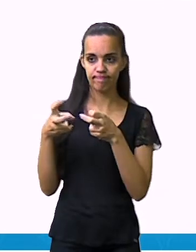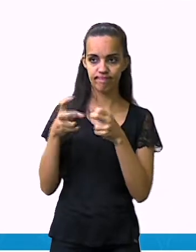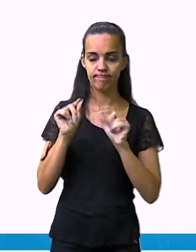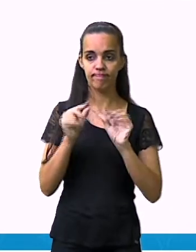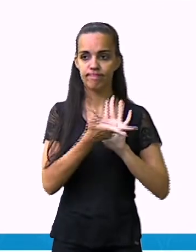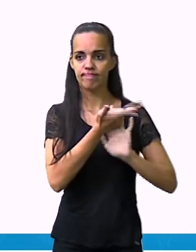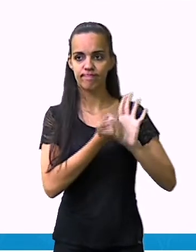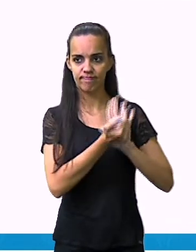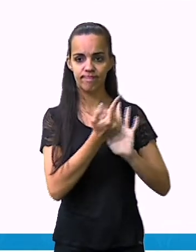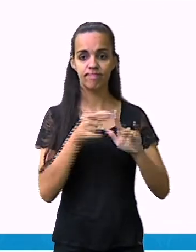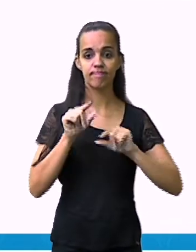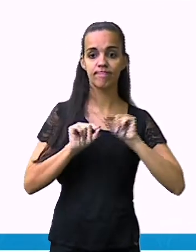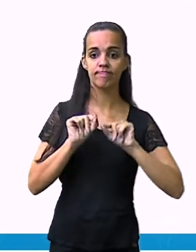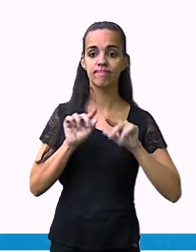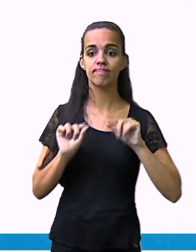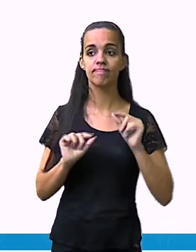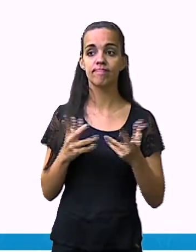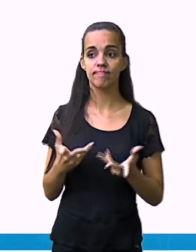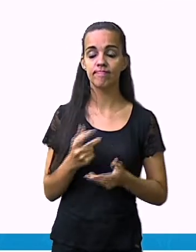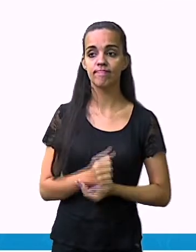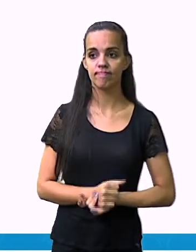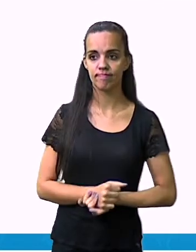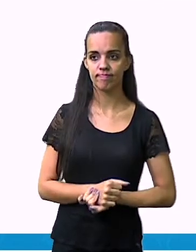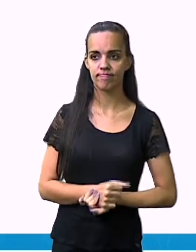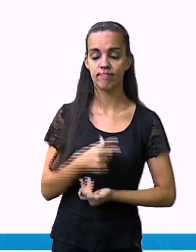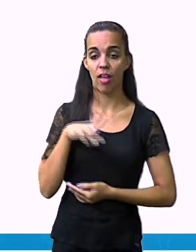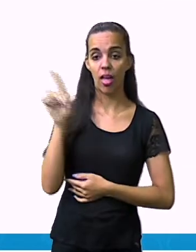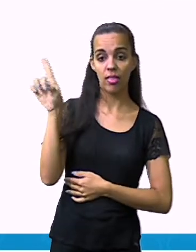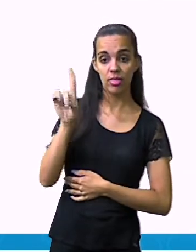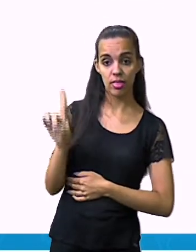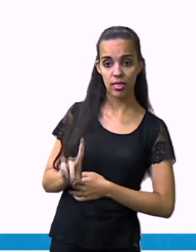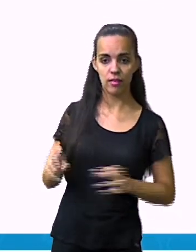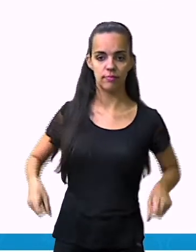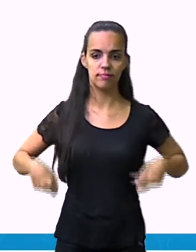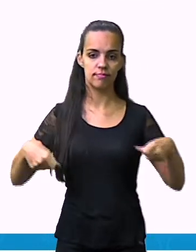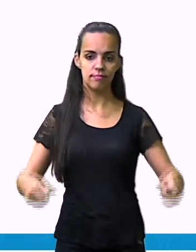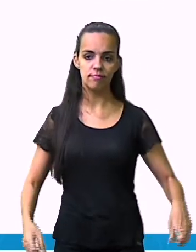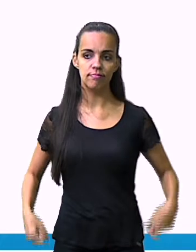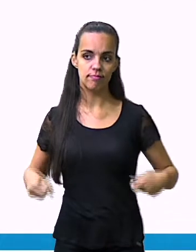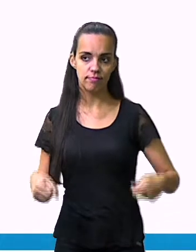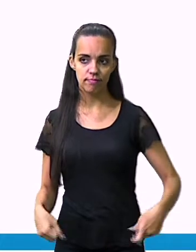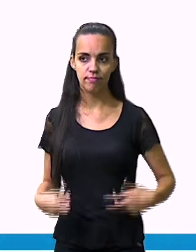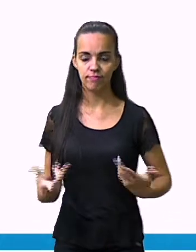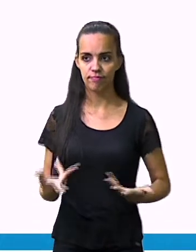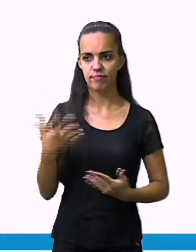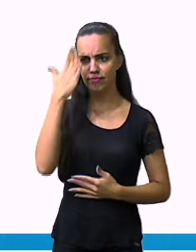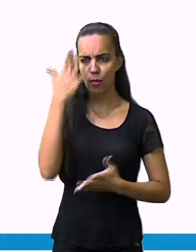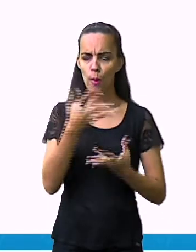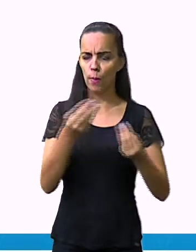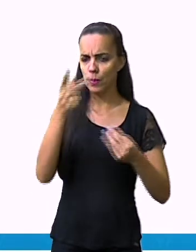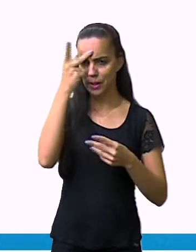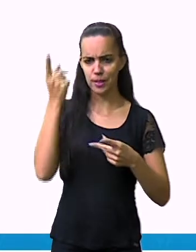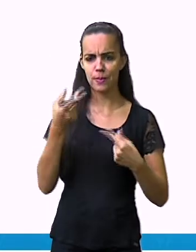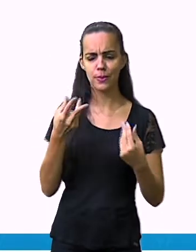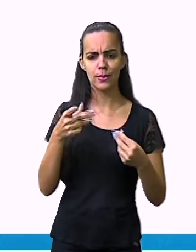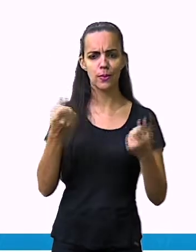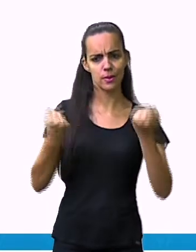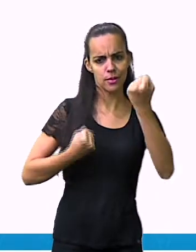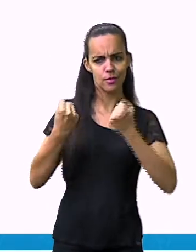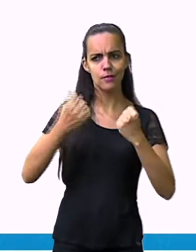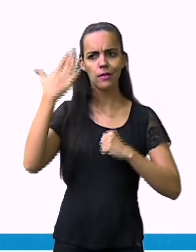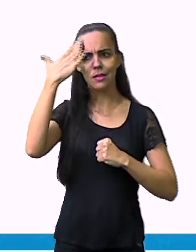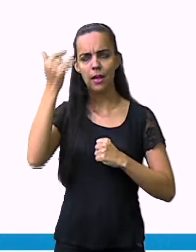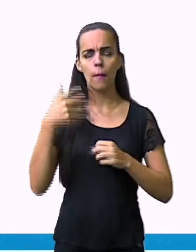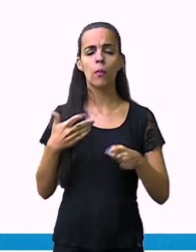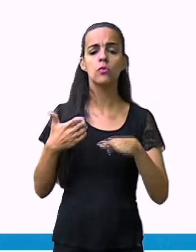que é, no caso, exclusivo para deficiente físico. Quem dirige aí sabe que quando você para num